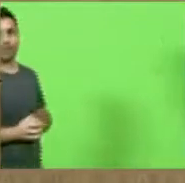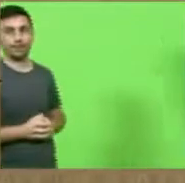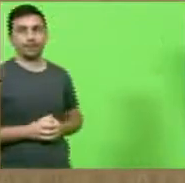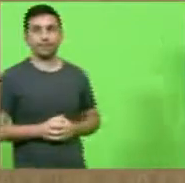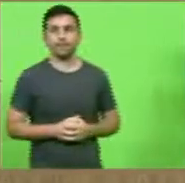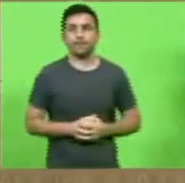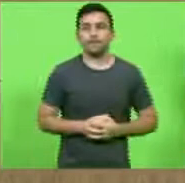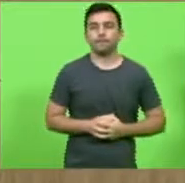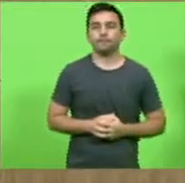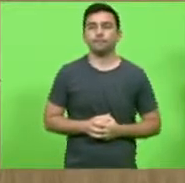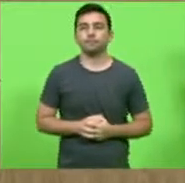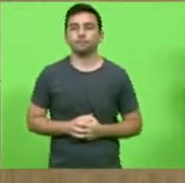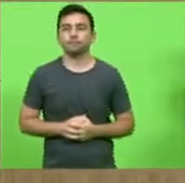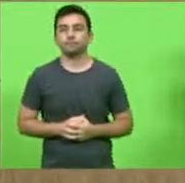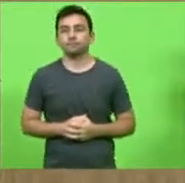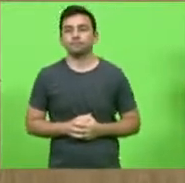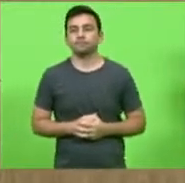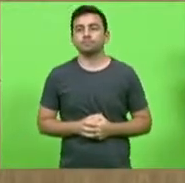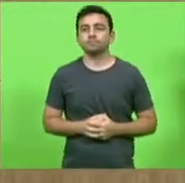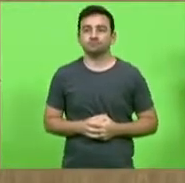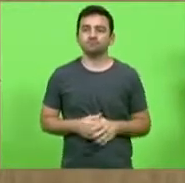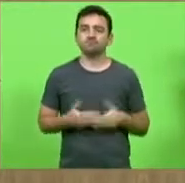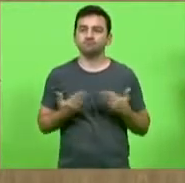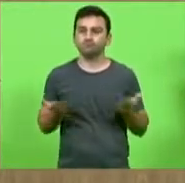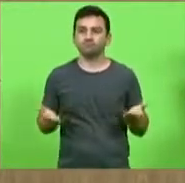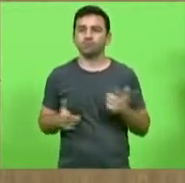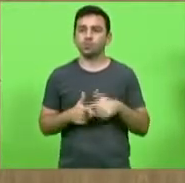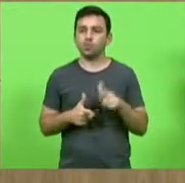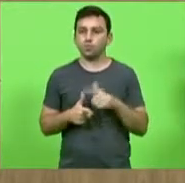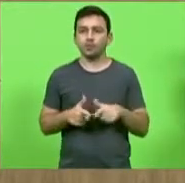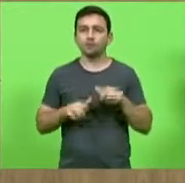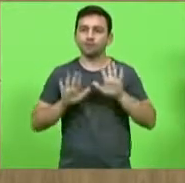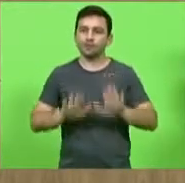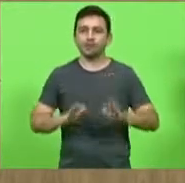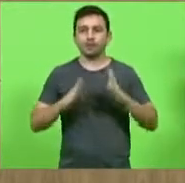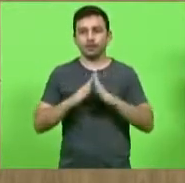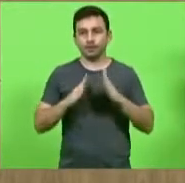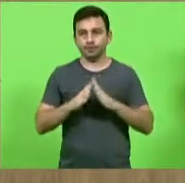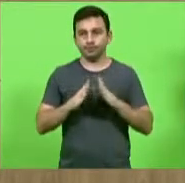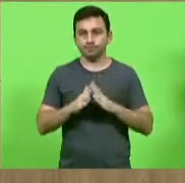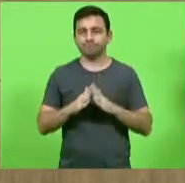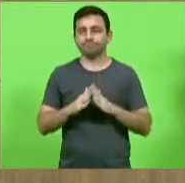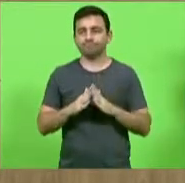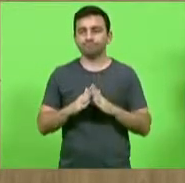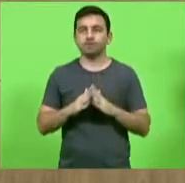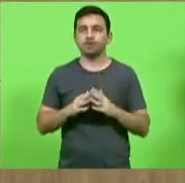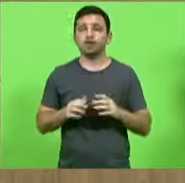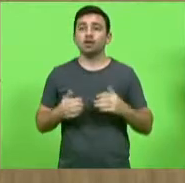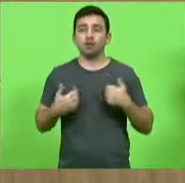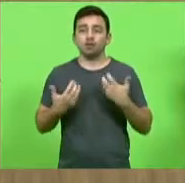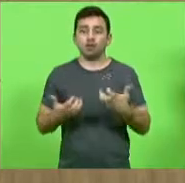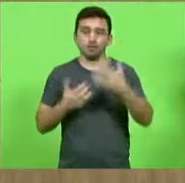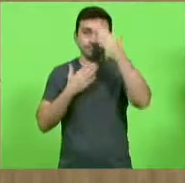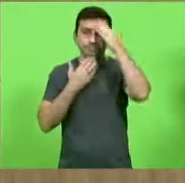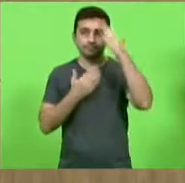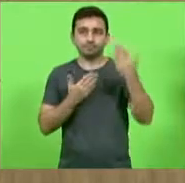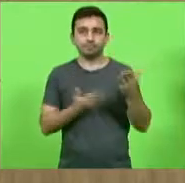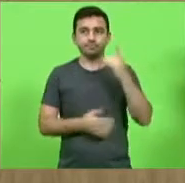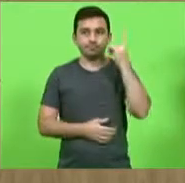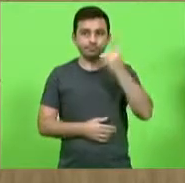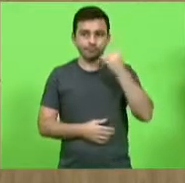consequências de todo esse problema da quarentena que a gente está ficando mas eu gostaria de fazer um agradecimento ao deputado